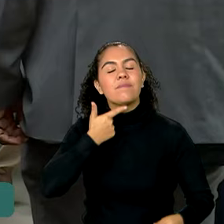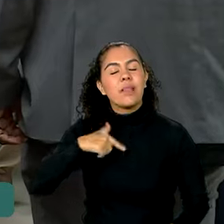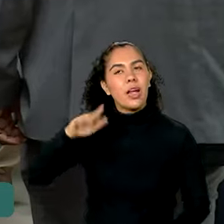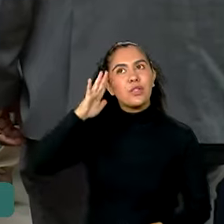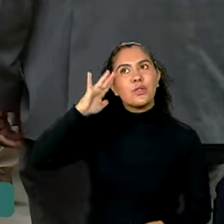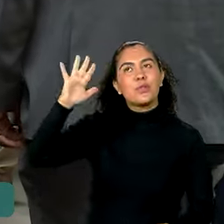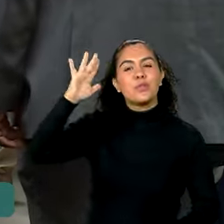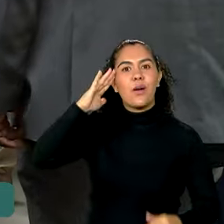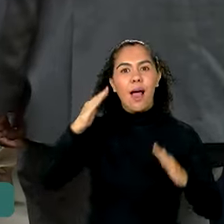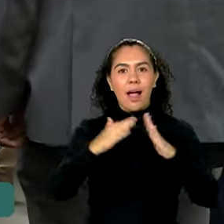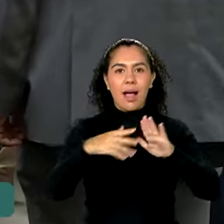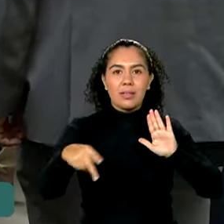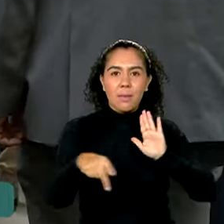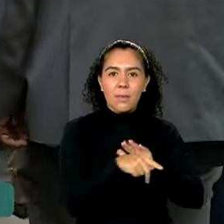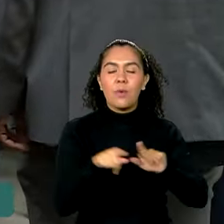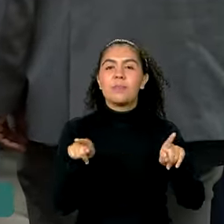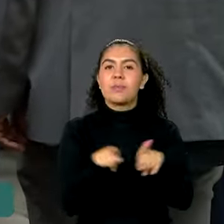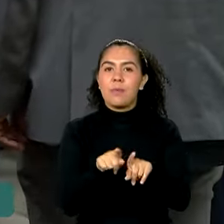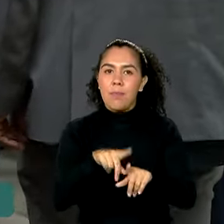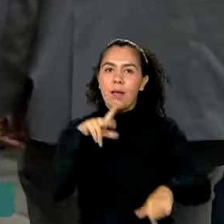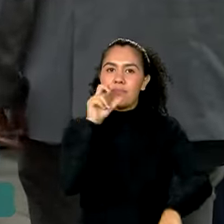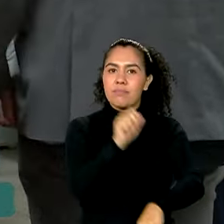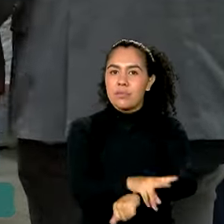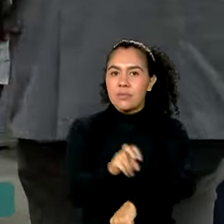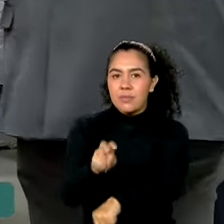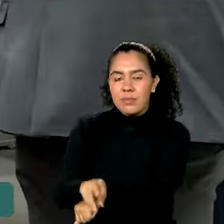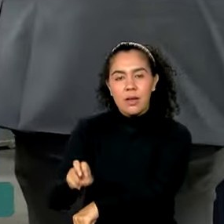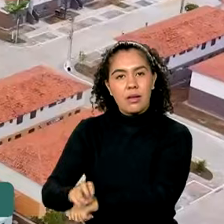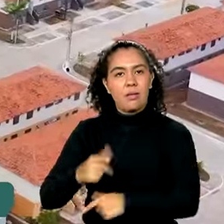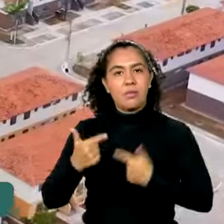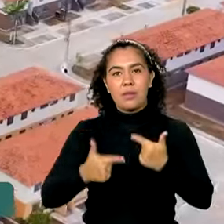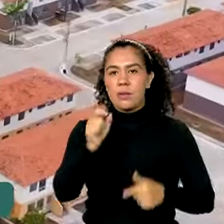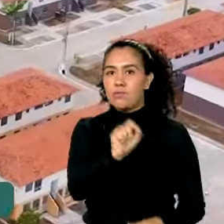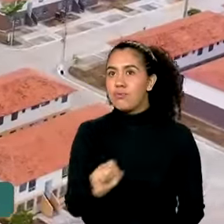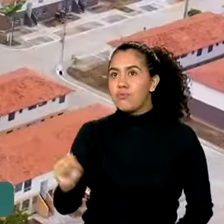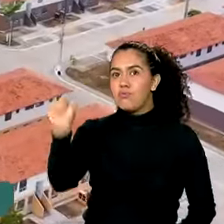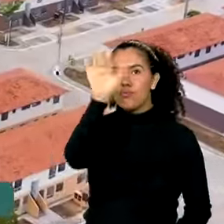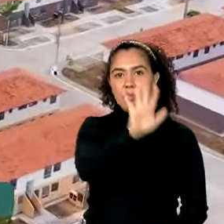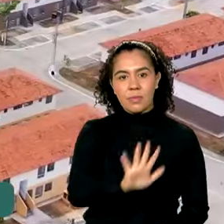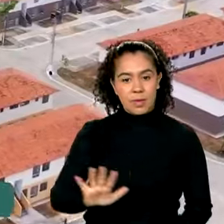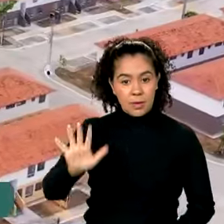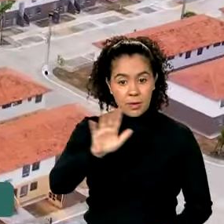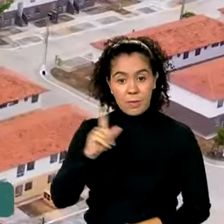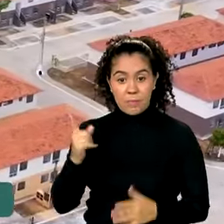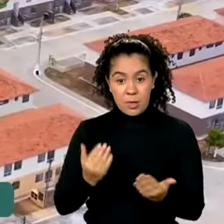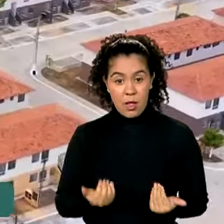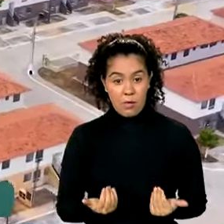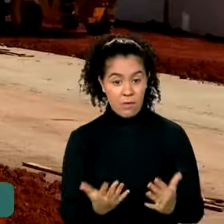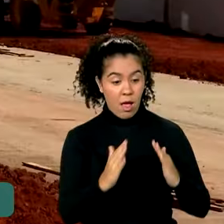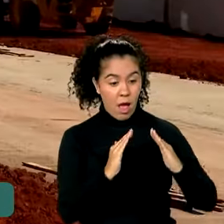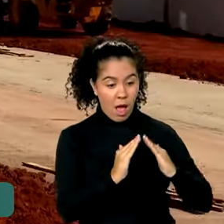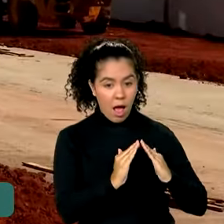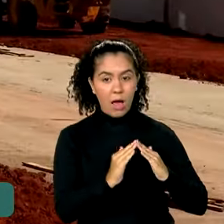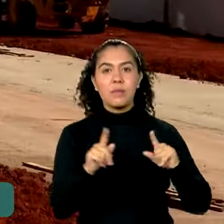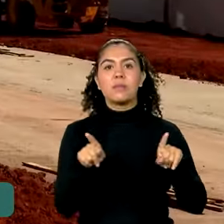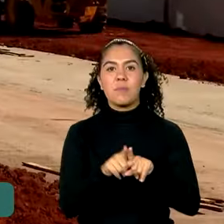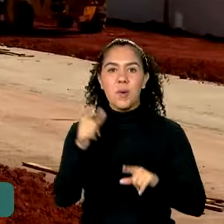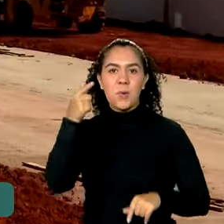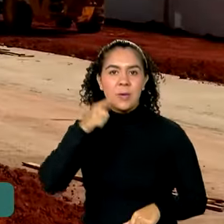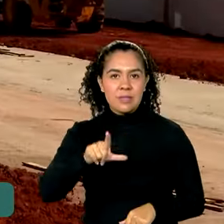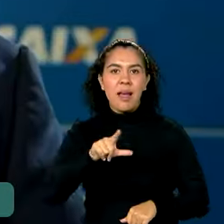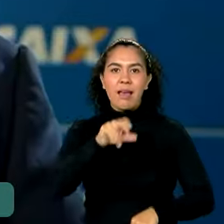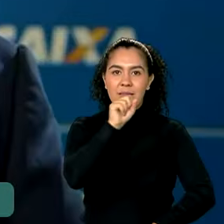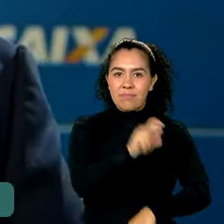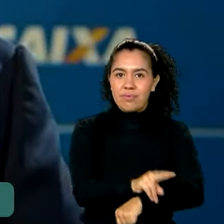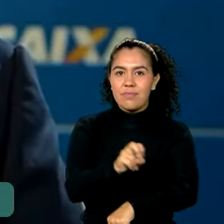casa própria também gerando emprego gerando renda nos municípios do Brasil além de oferecer casa o programa também gera emprego e